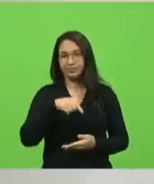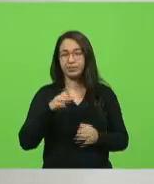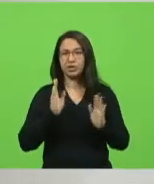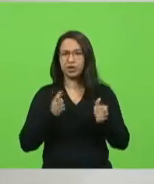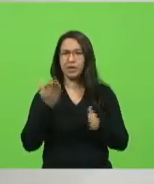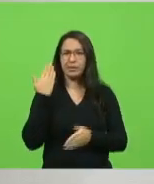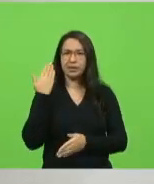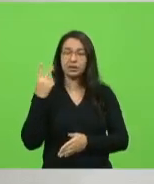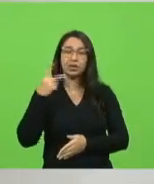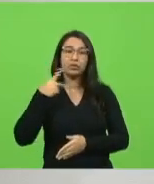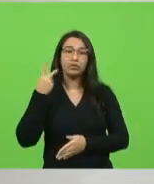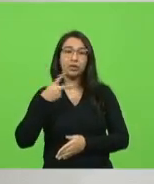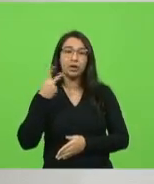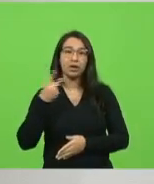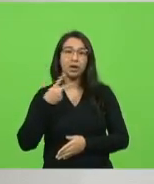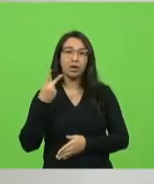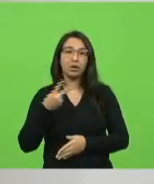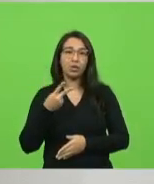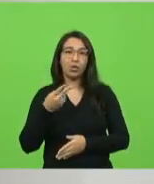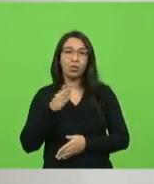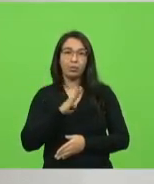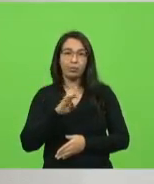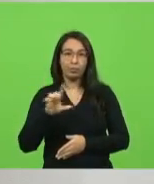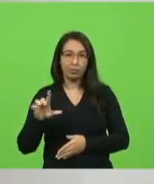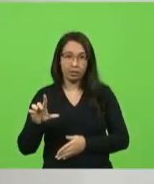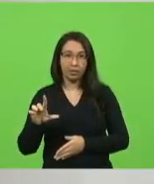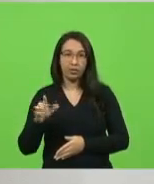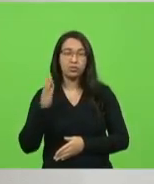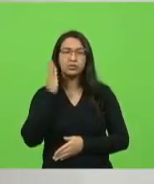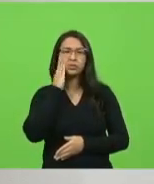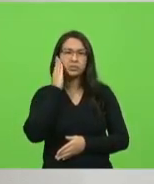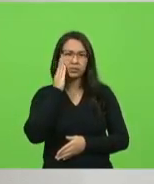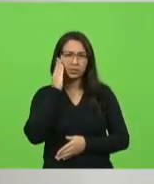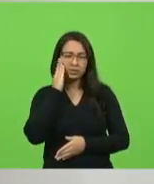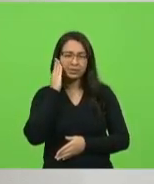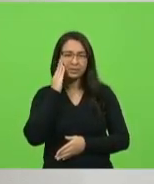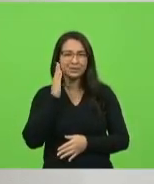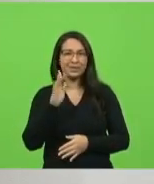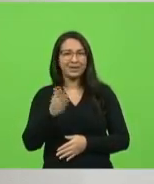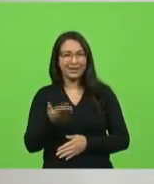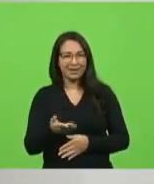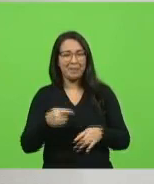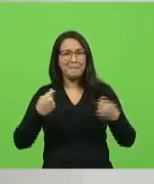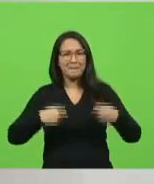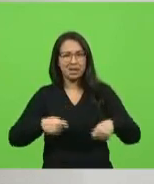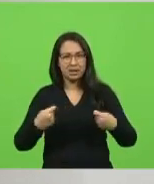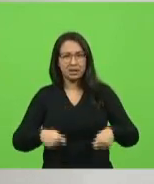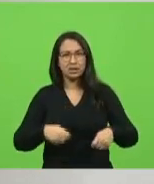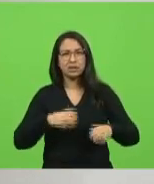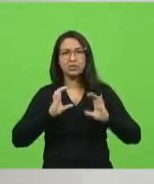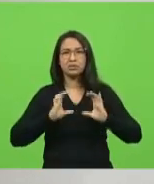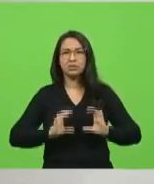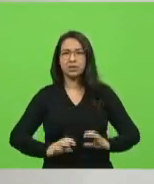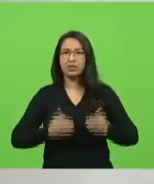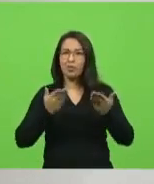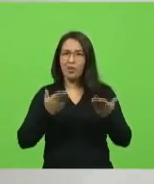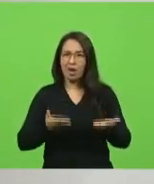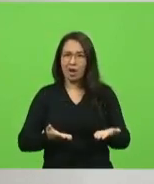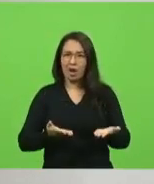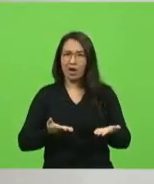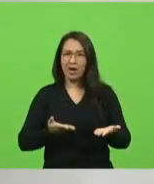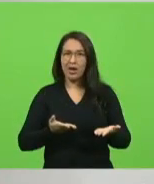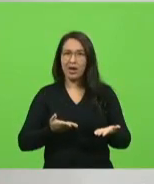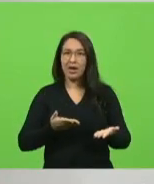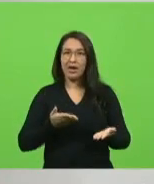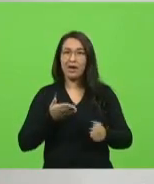no meu município de origem, Blumenau. Sei bem que, quando a necessidade do cidadão bate, ele vai na Câmara